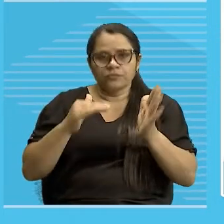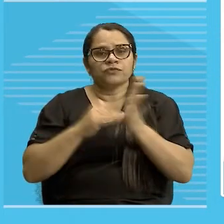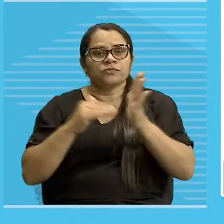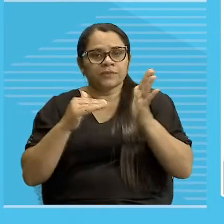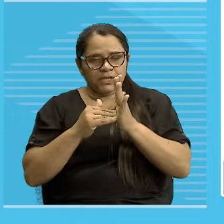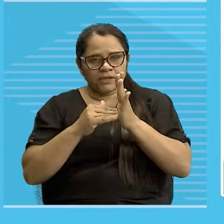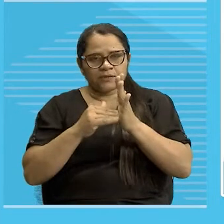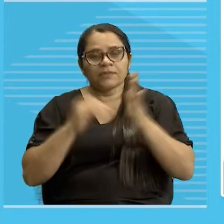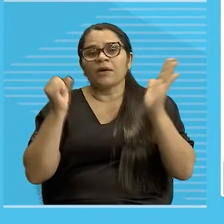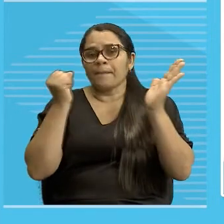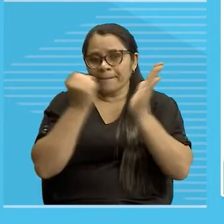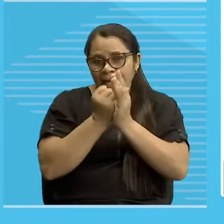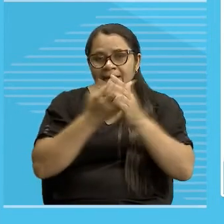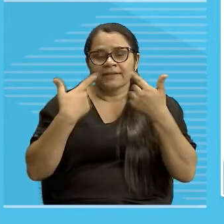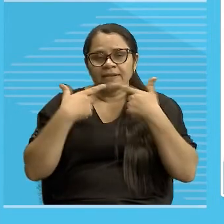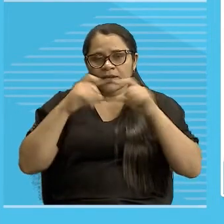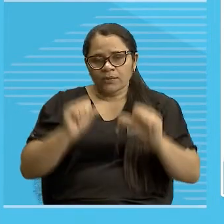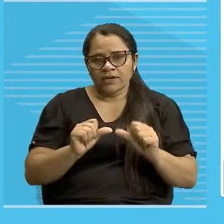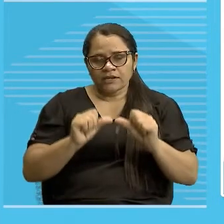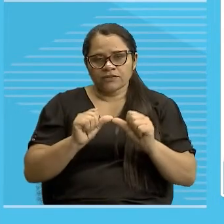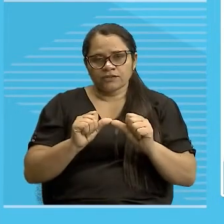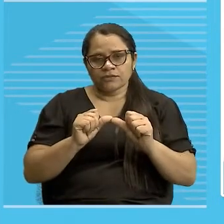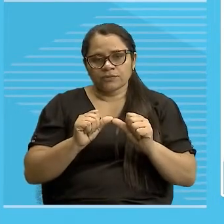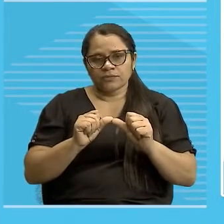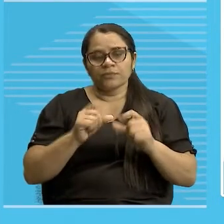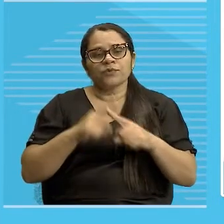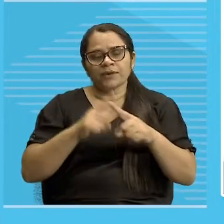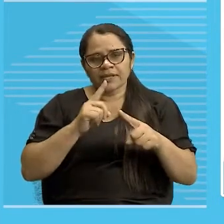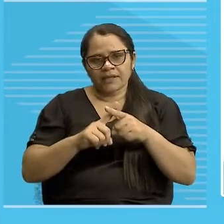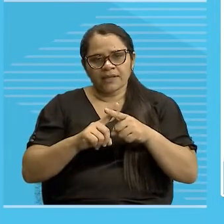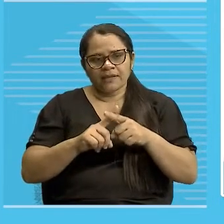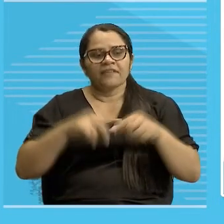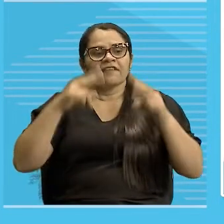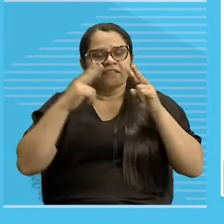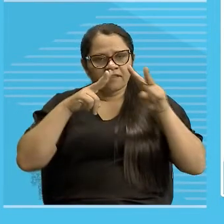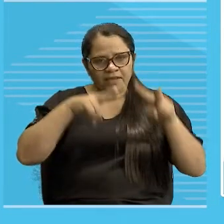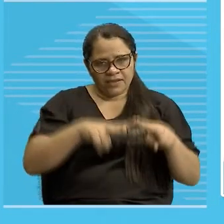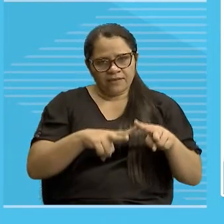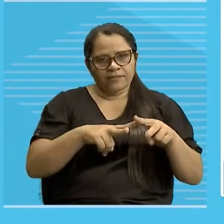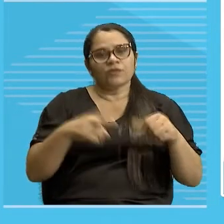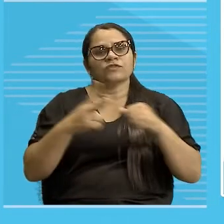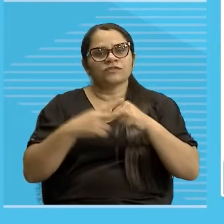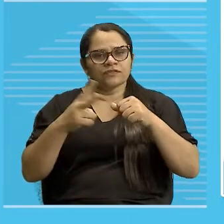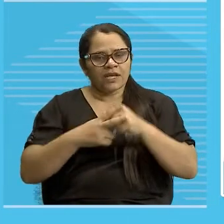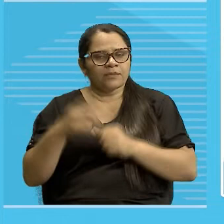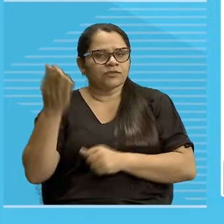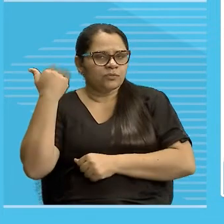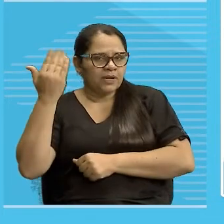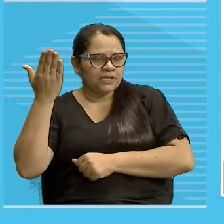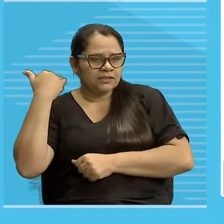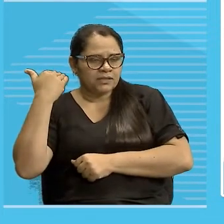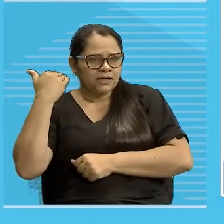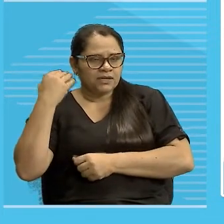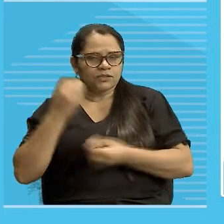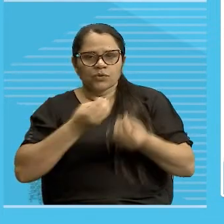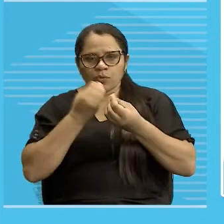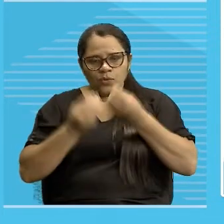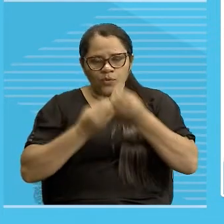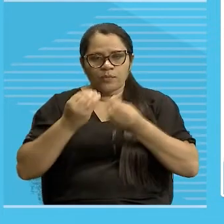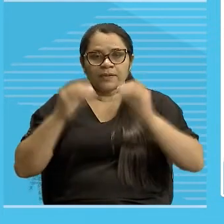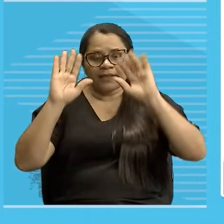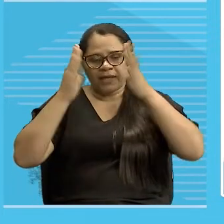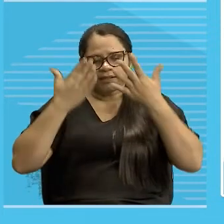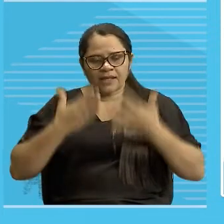linguísticas, vocês olham o verbo que está no passado, estão vendo aqui o fui, ó, do mesmo jeito que você vai considerar